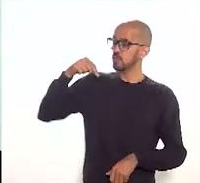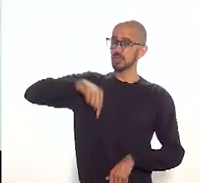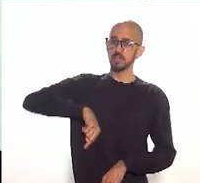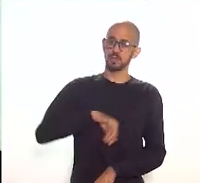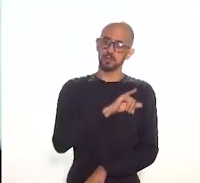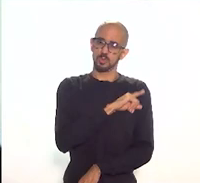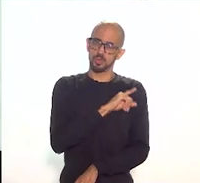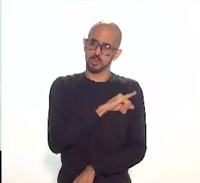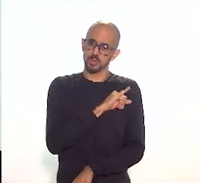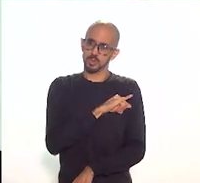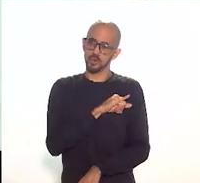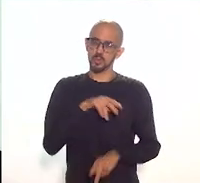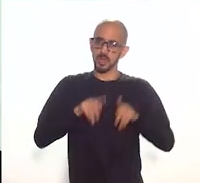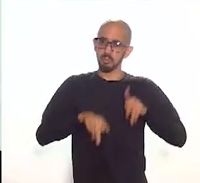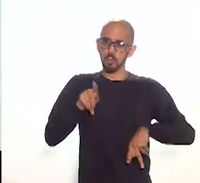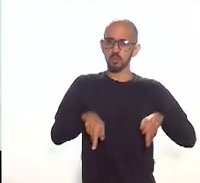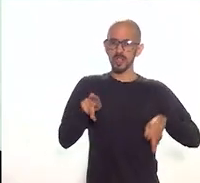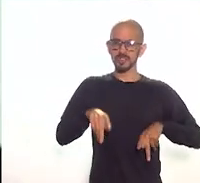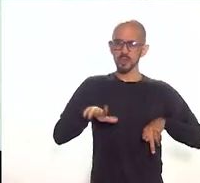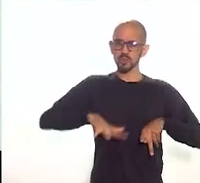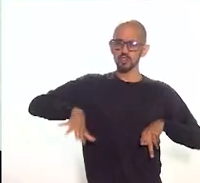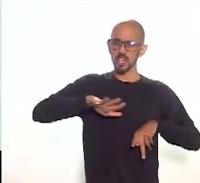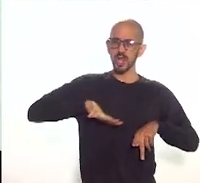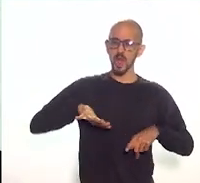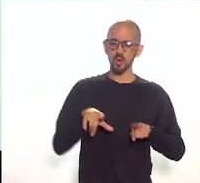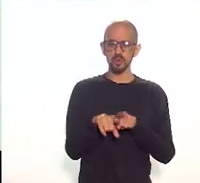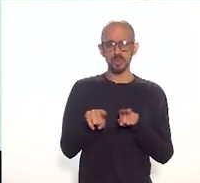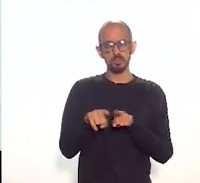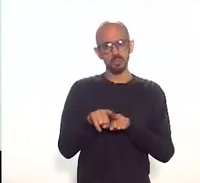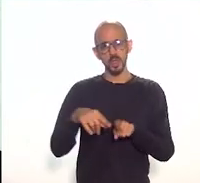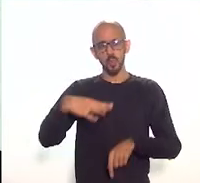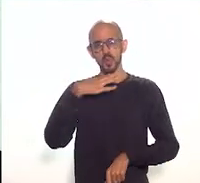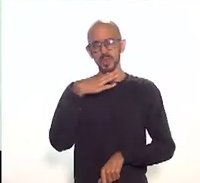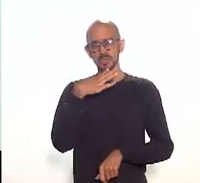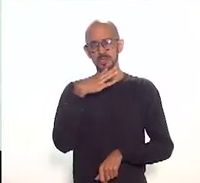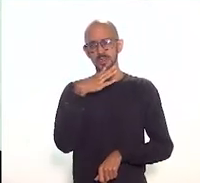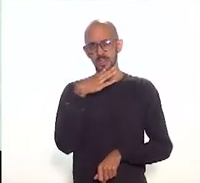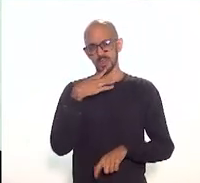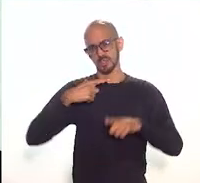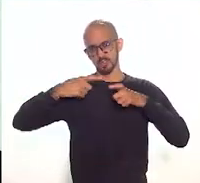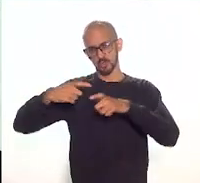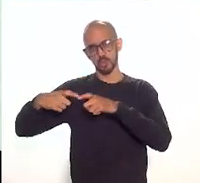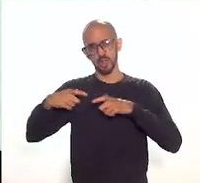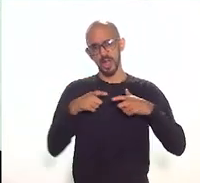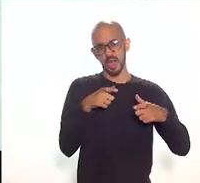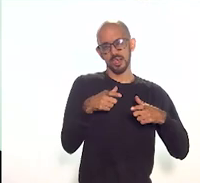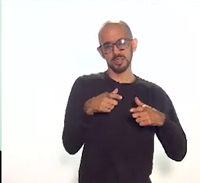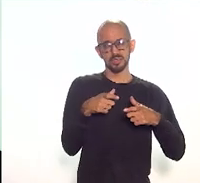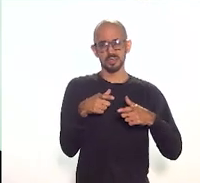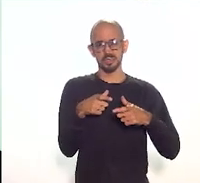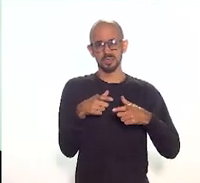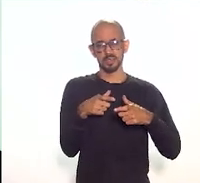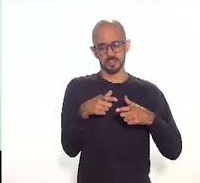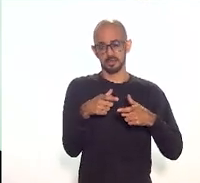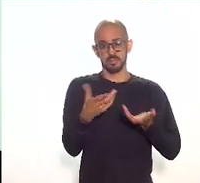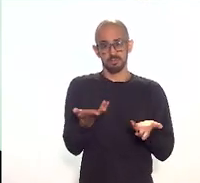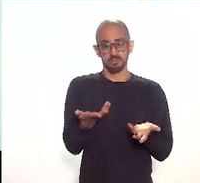Janeiro e da população como um todo poder conhecer esse percurso, poder conhecer esse patrimônio maravilhoso